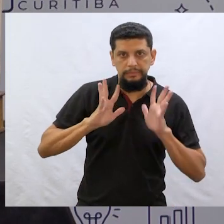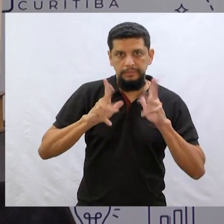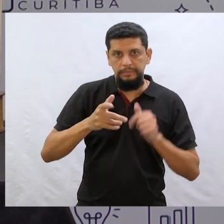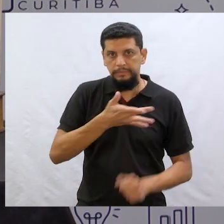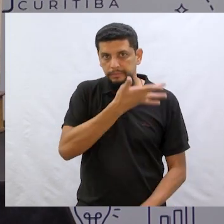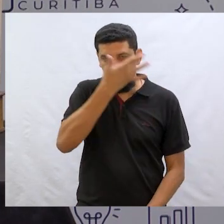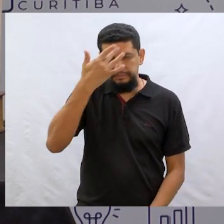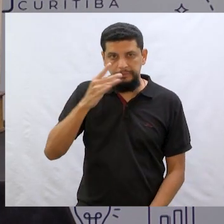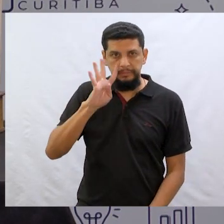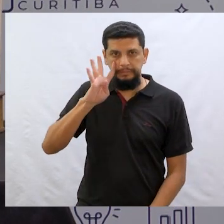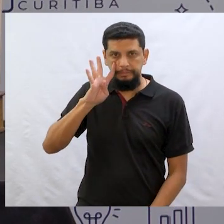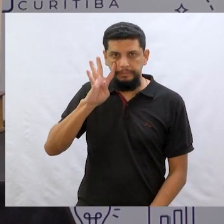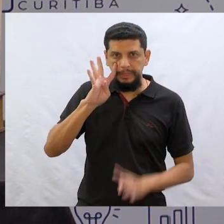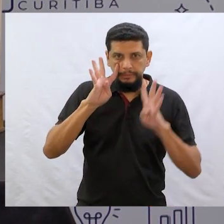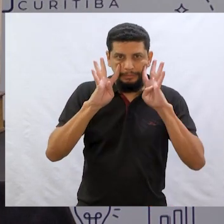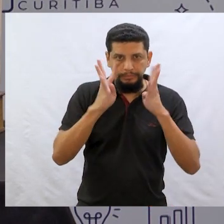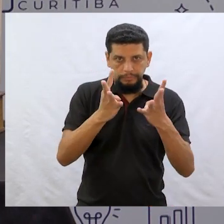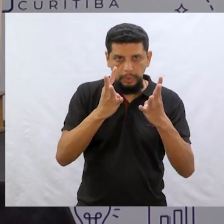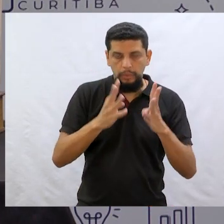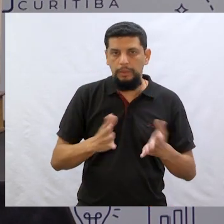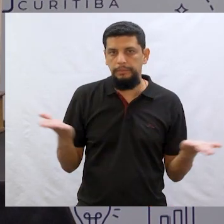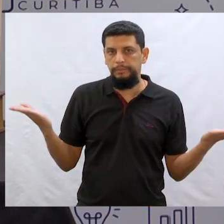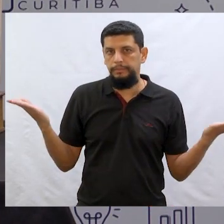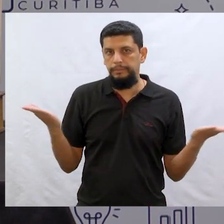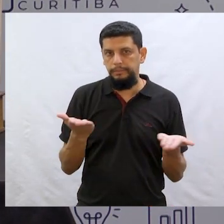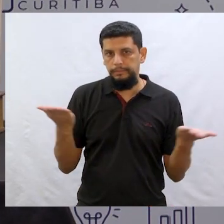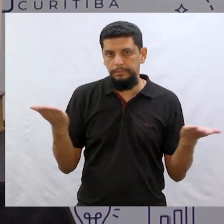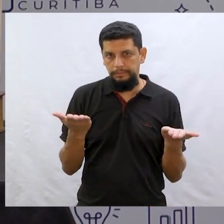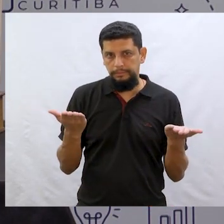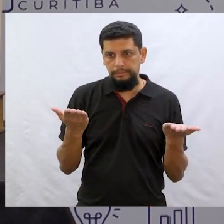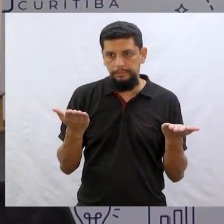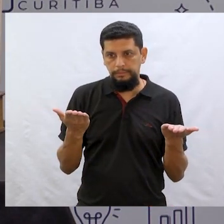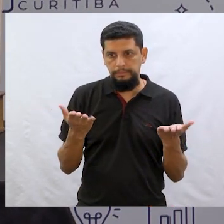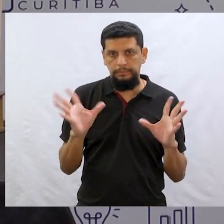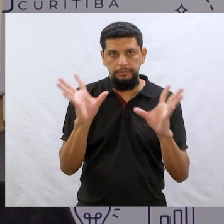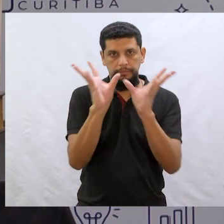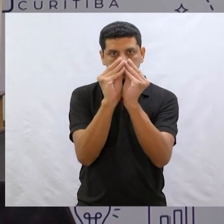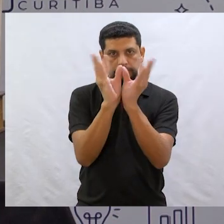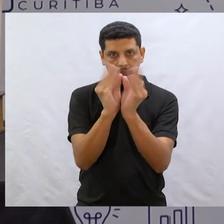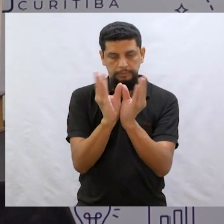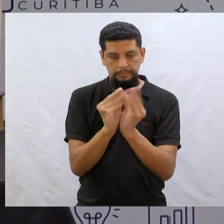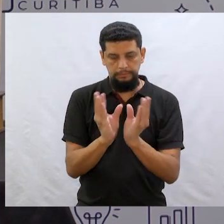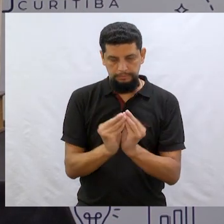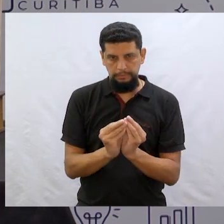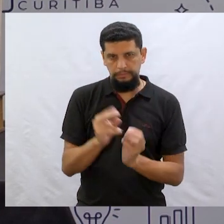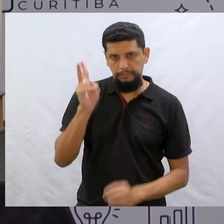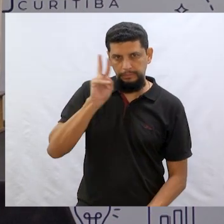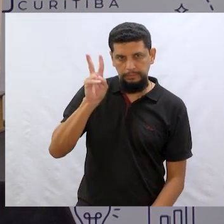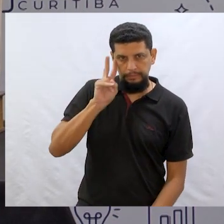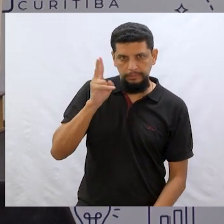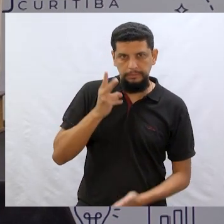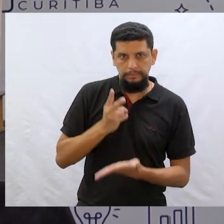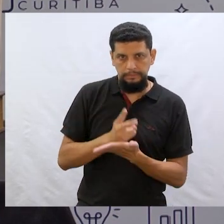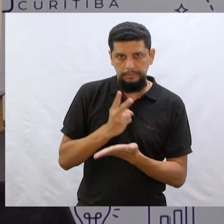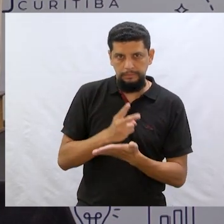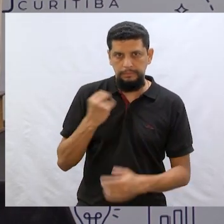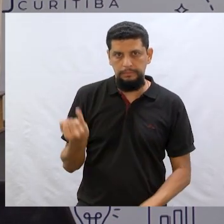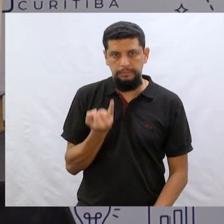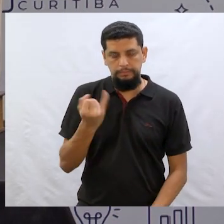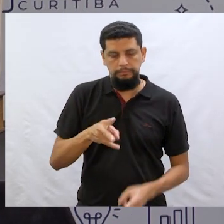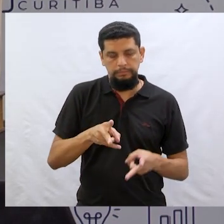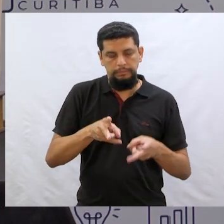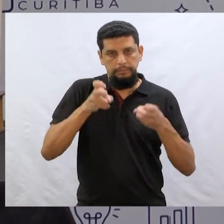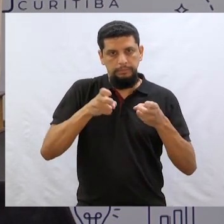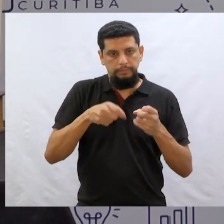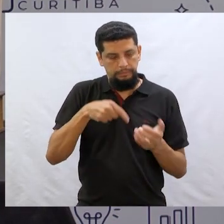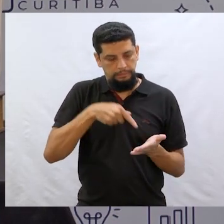Todo mundo está prestando atenção em tudo isso, né? Agora, gente, o sumário. Lembram do sumário? A gente sempre... É importante a gente